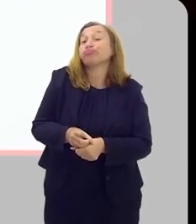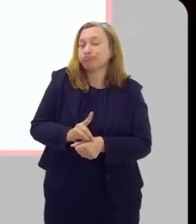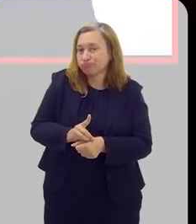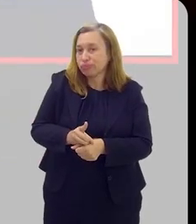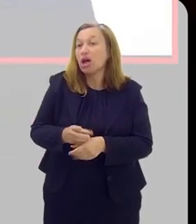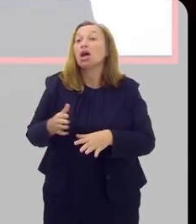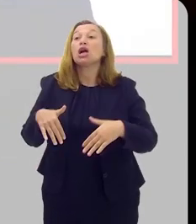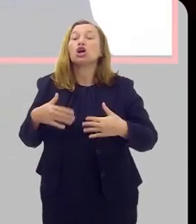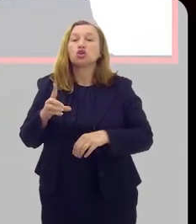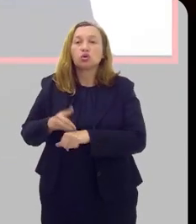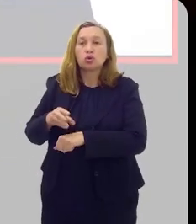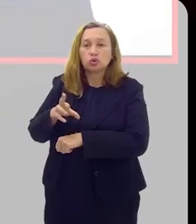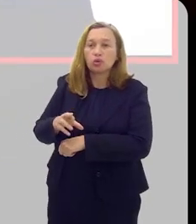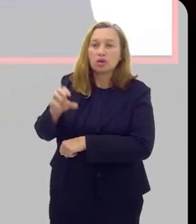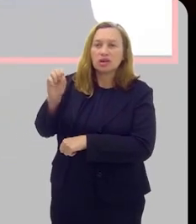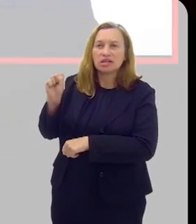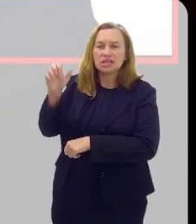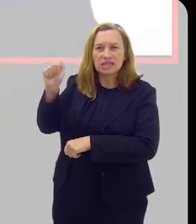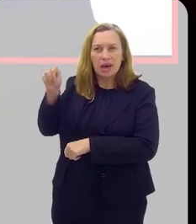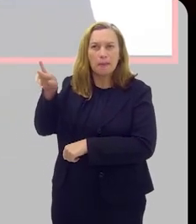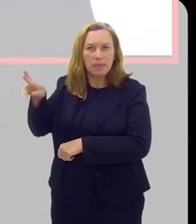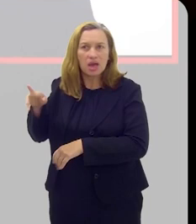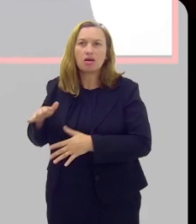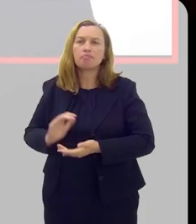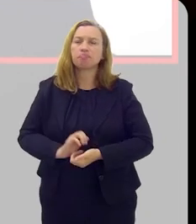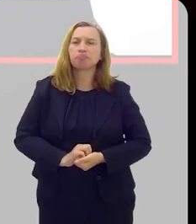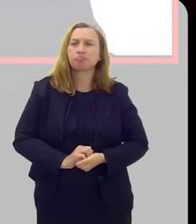paciente. Doutor Sam, e aí,